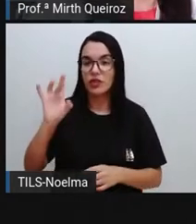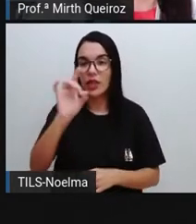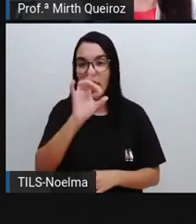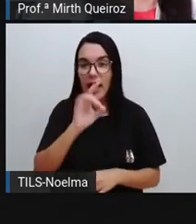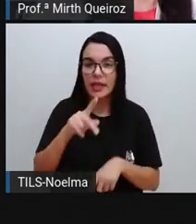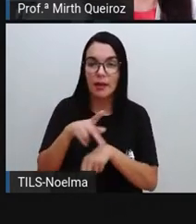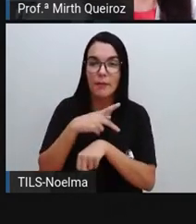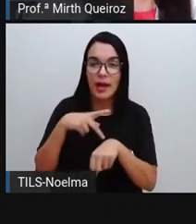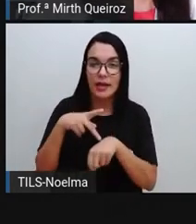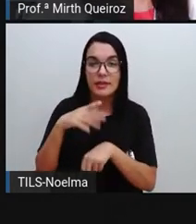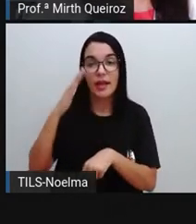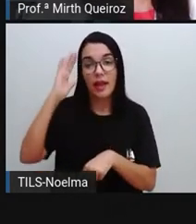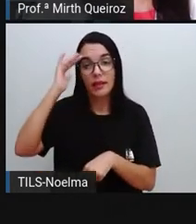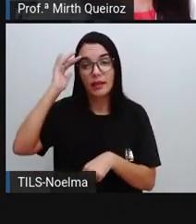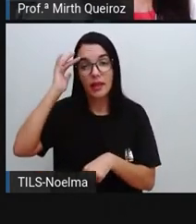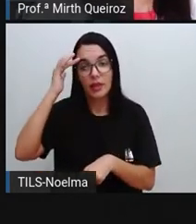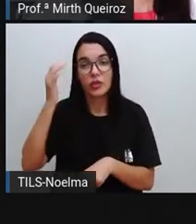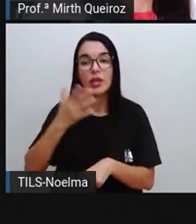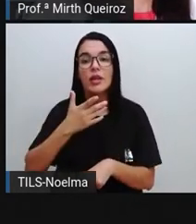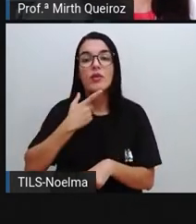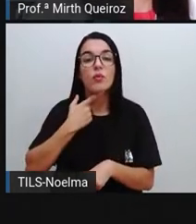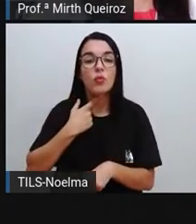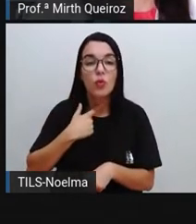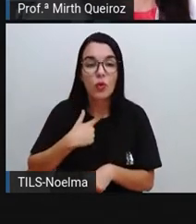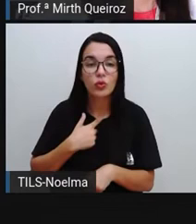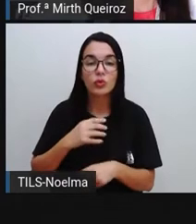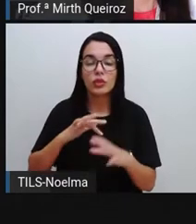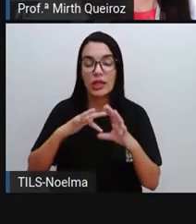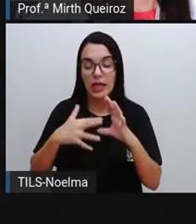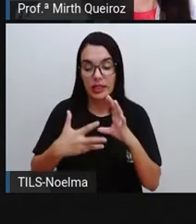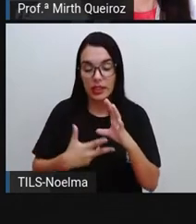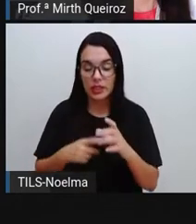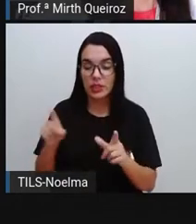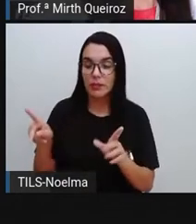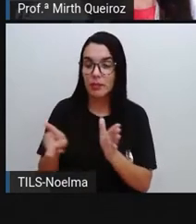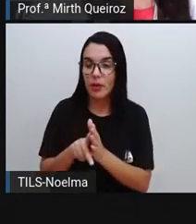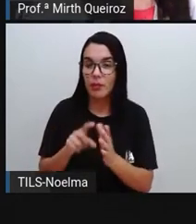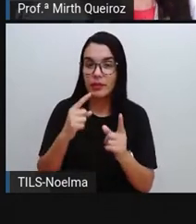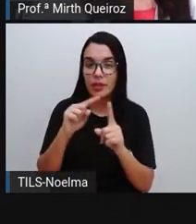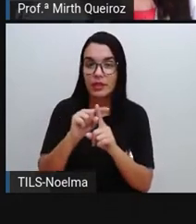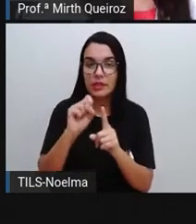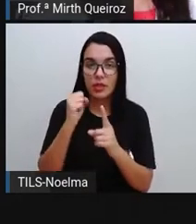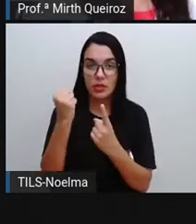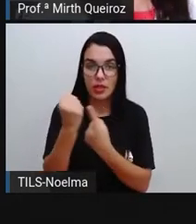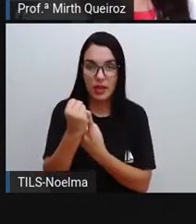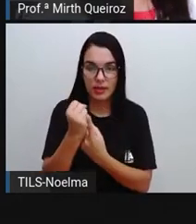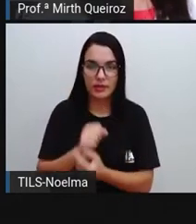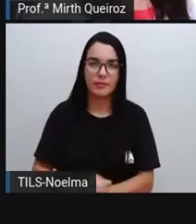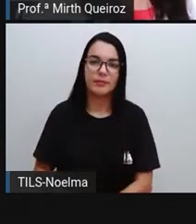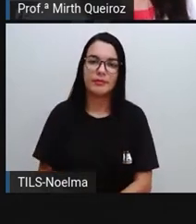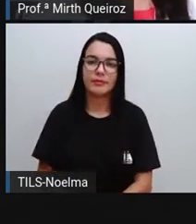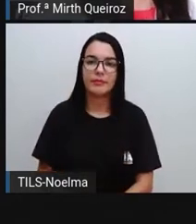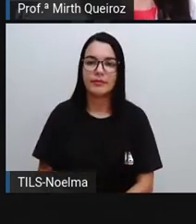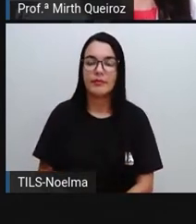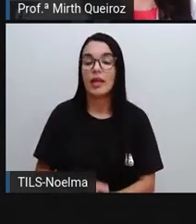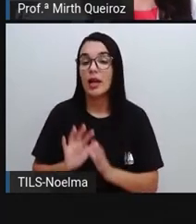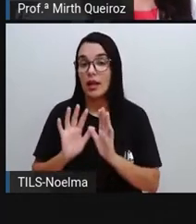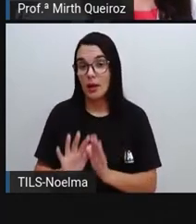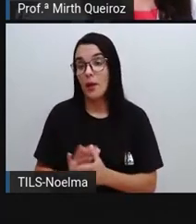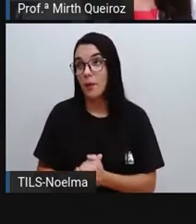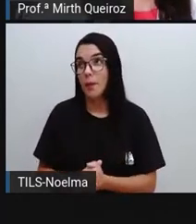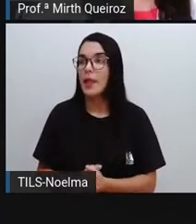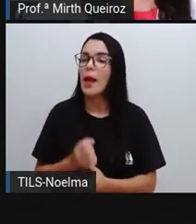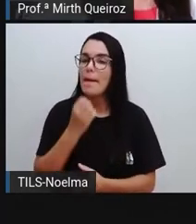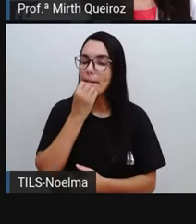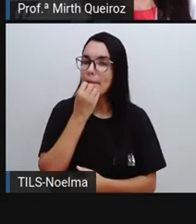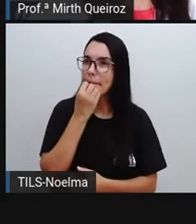da população de cada sociedade, as características aí de cada sociedade. Bens de consumo ou bens de consumo